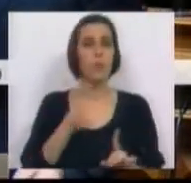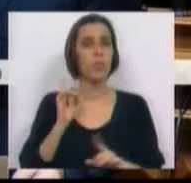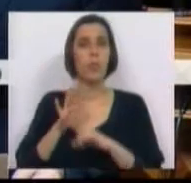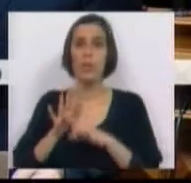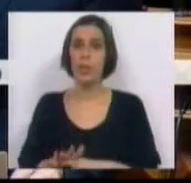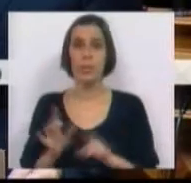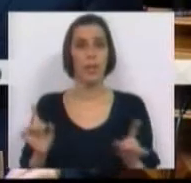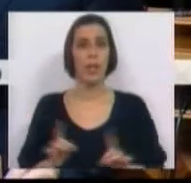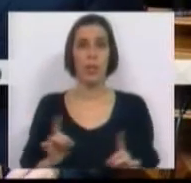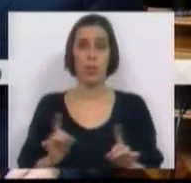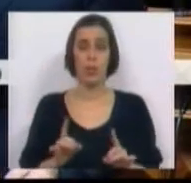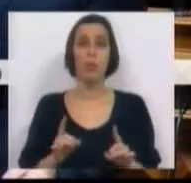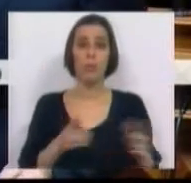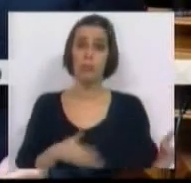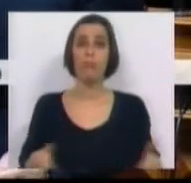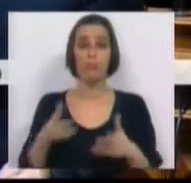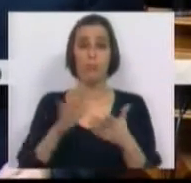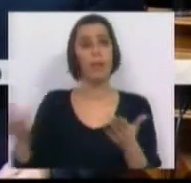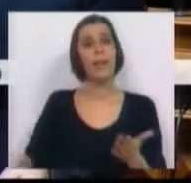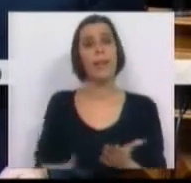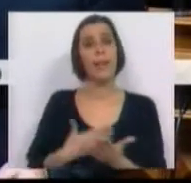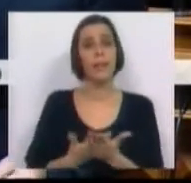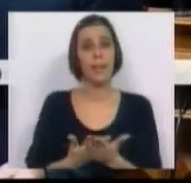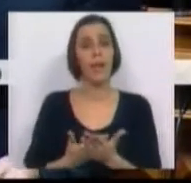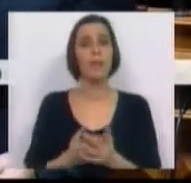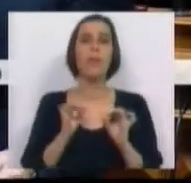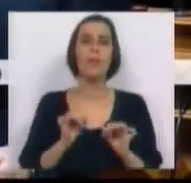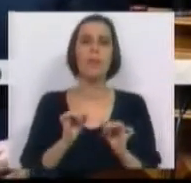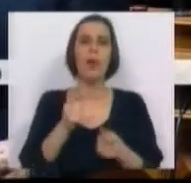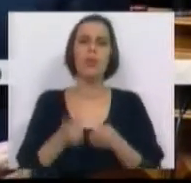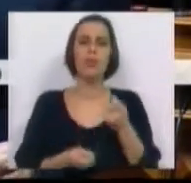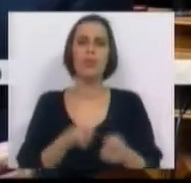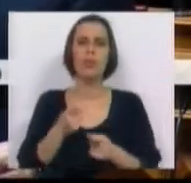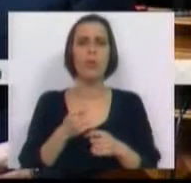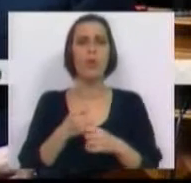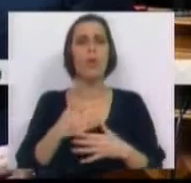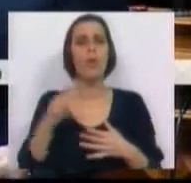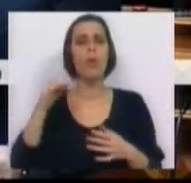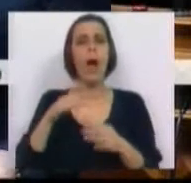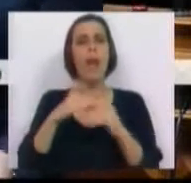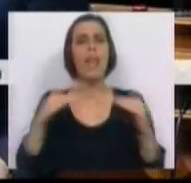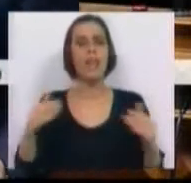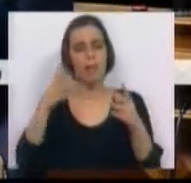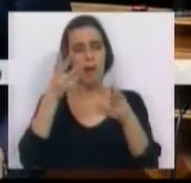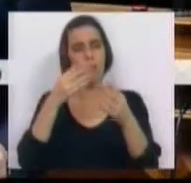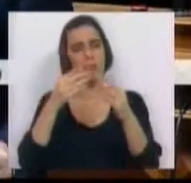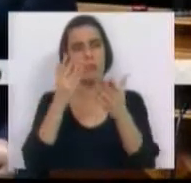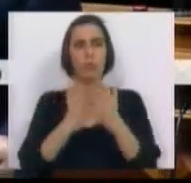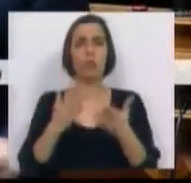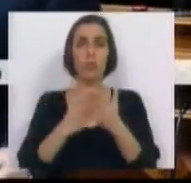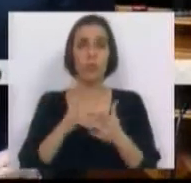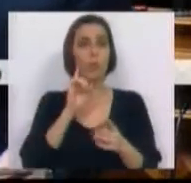discriminatórios, em que o trajeto dos candidatos e a sua graduação profissional deverão ter um peso relevante.